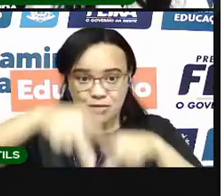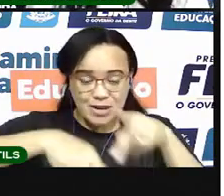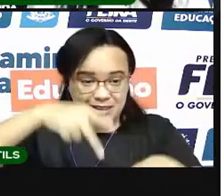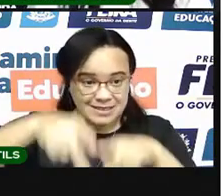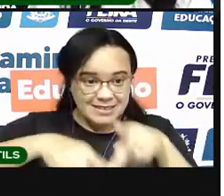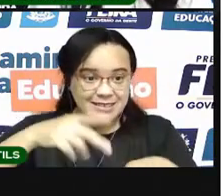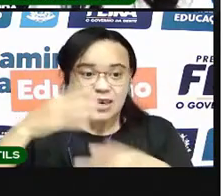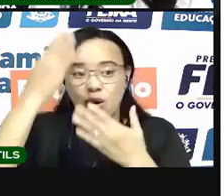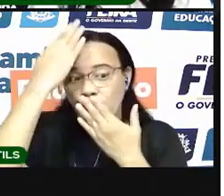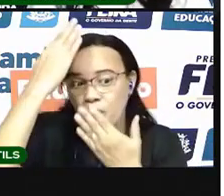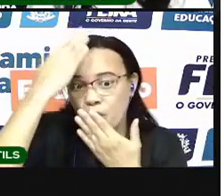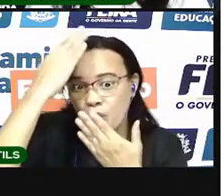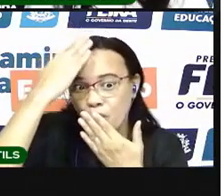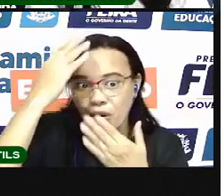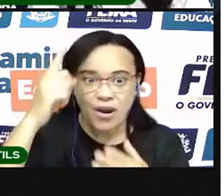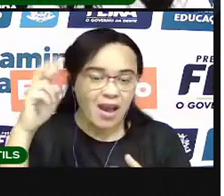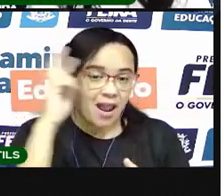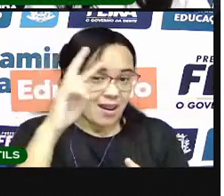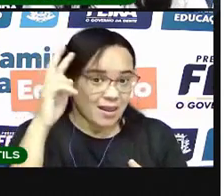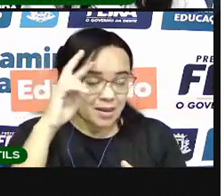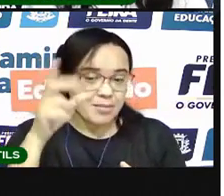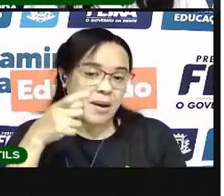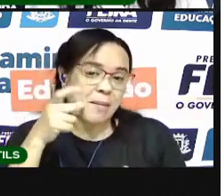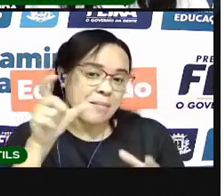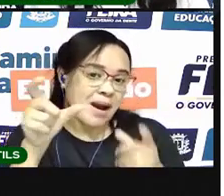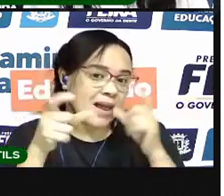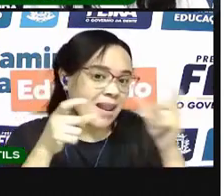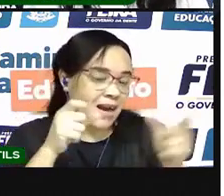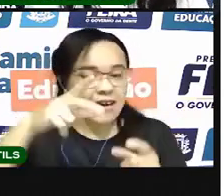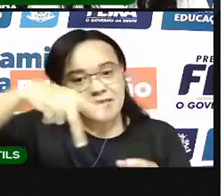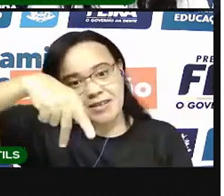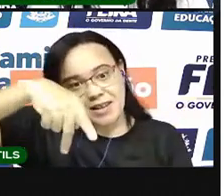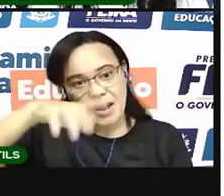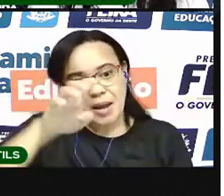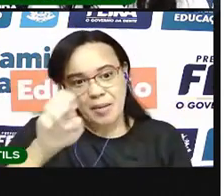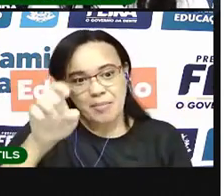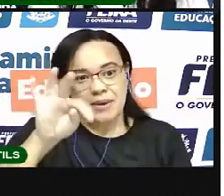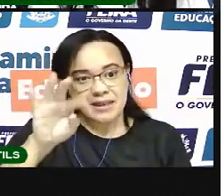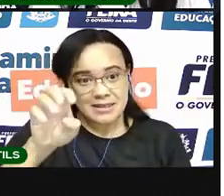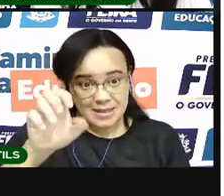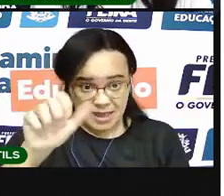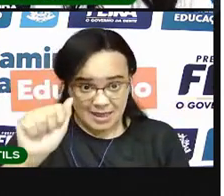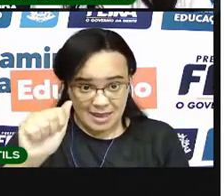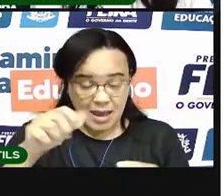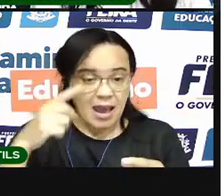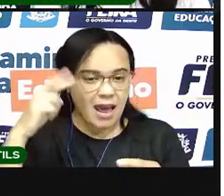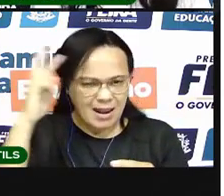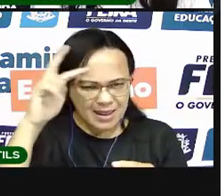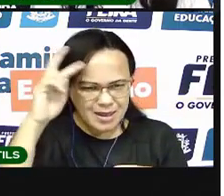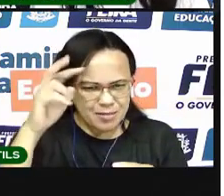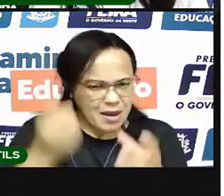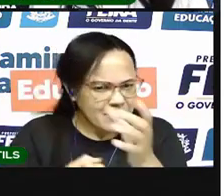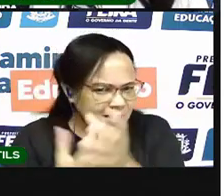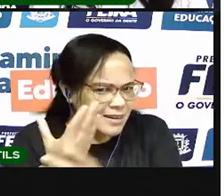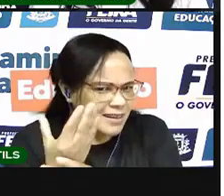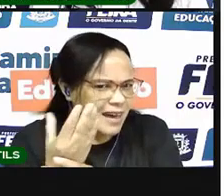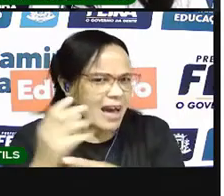já viu que a palavra peteca, o brinquedo peteca, foi criado lá pelos índios, né?